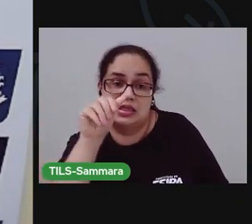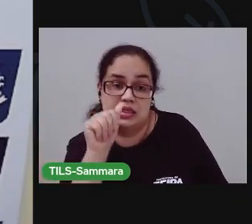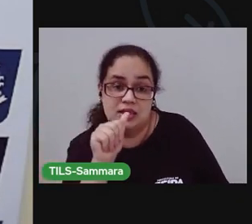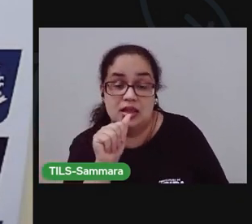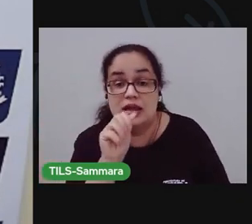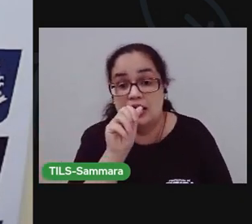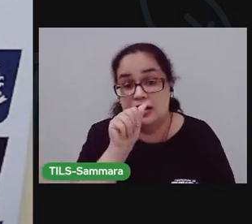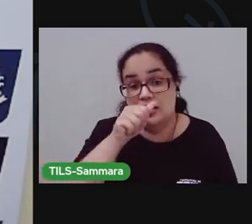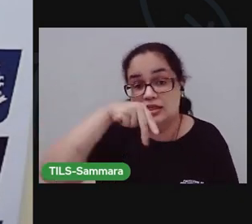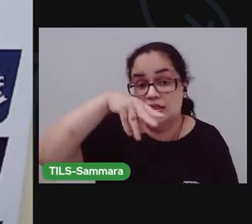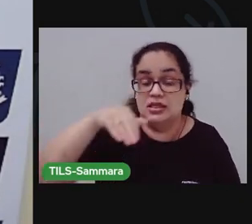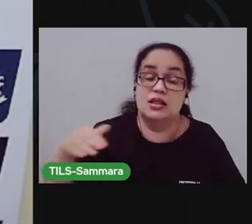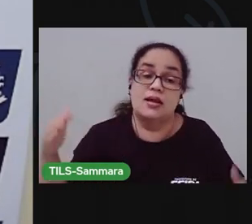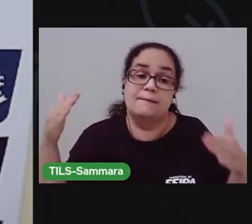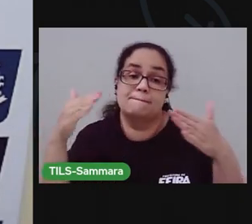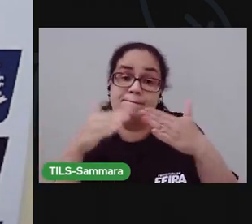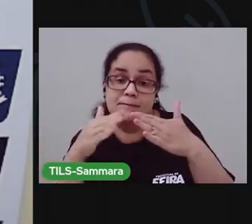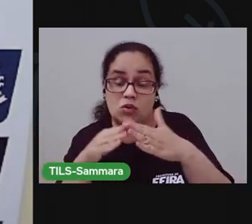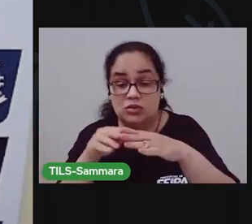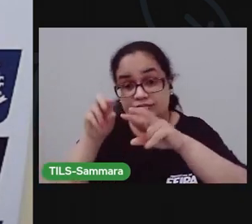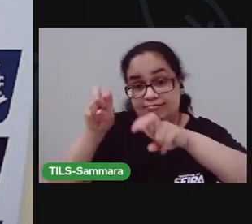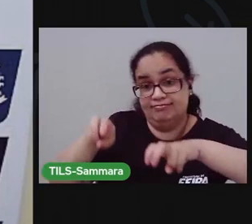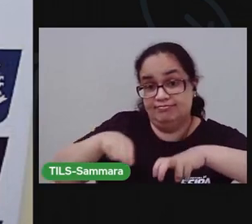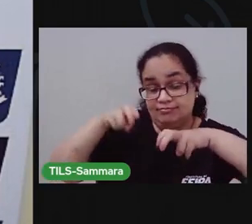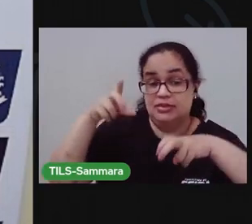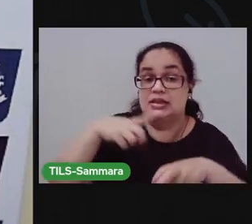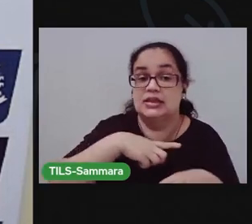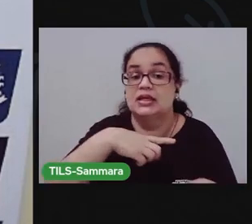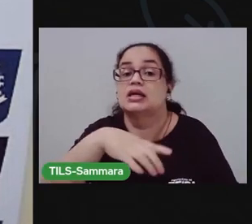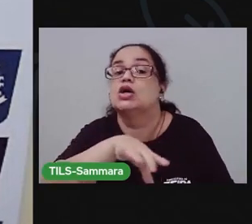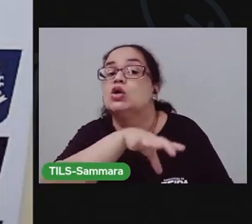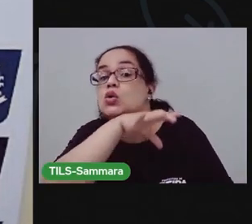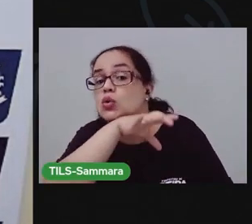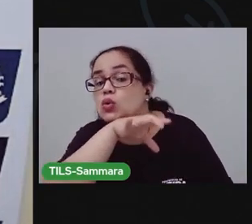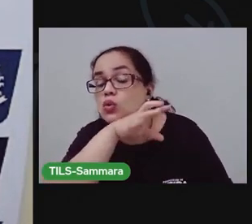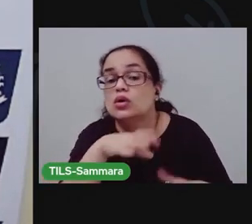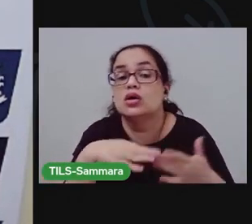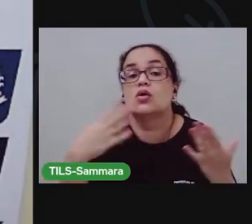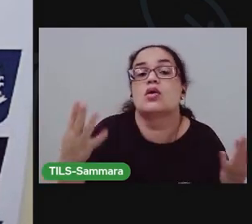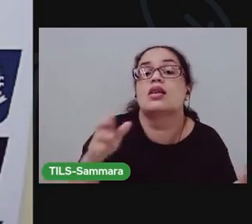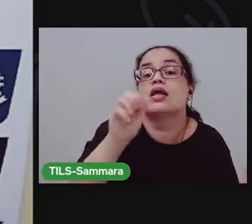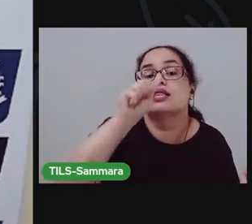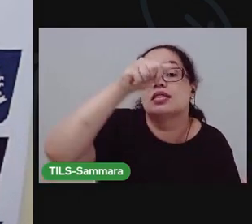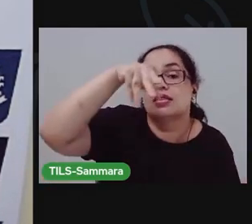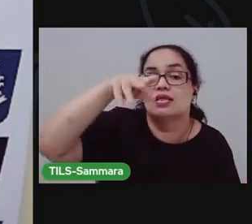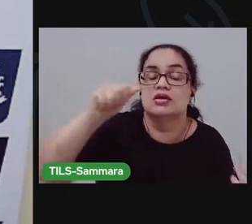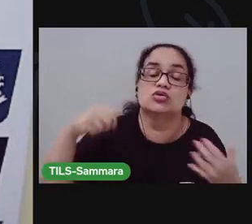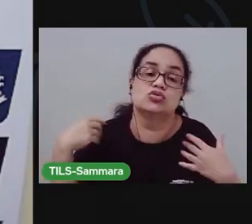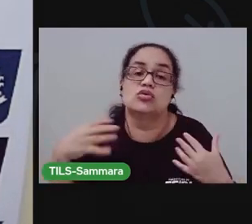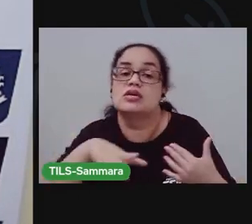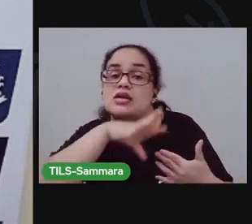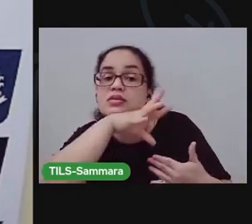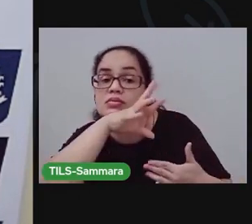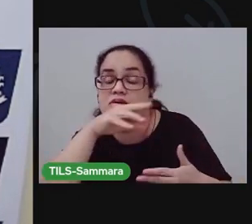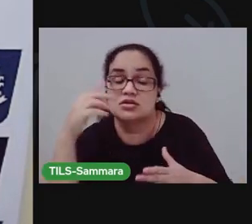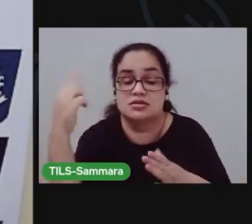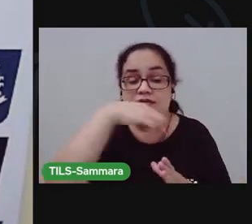Ana mora em um sítio e tem alguns animais de estimação. Olha a Ana aí, cheia de animais em volta.